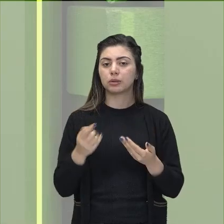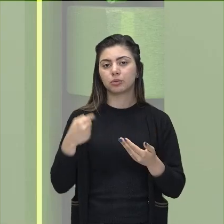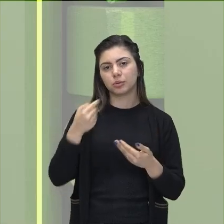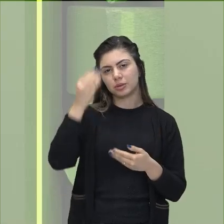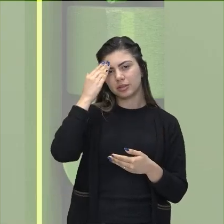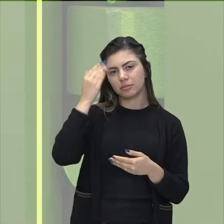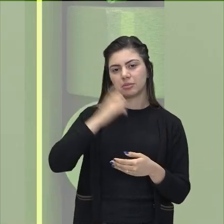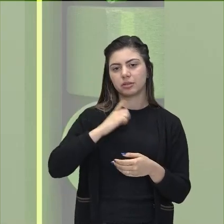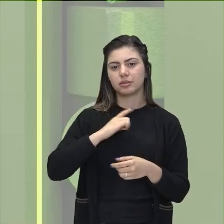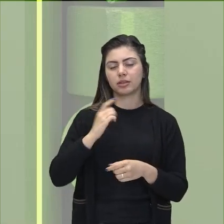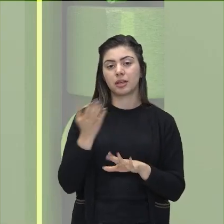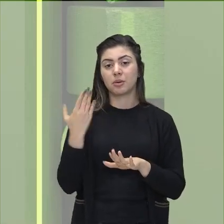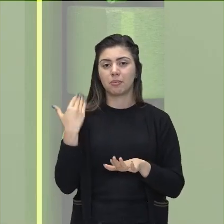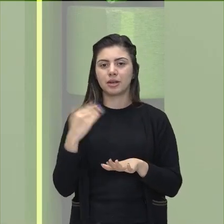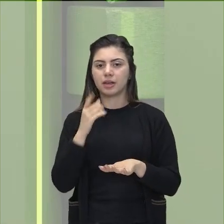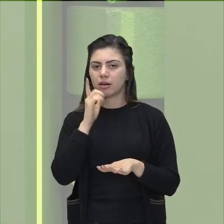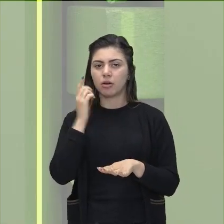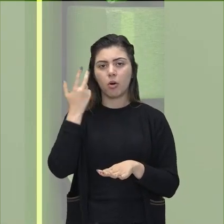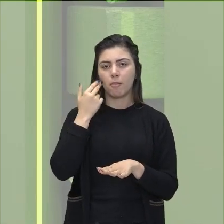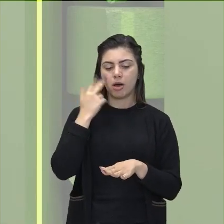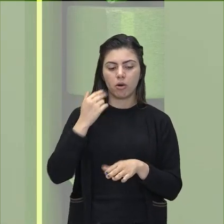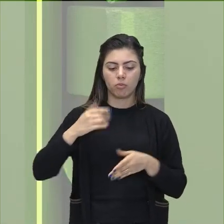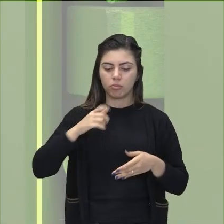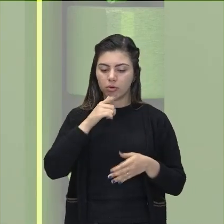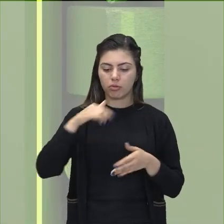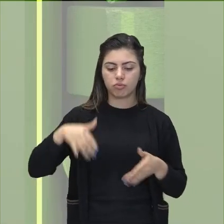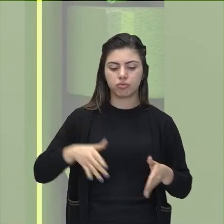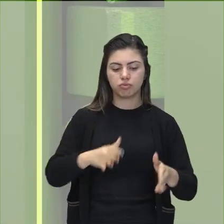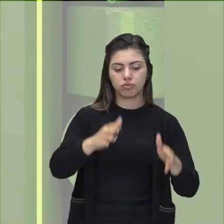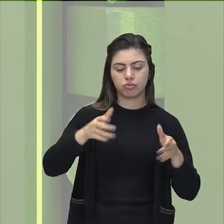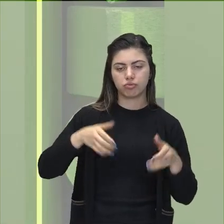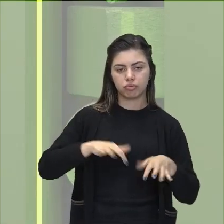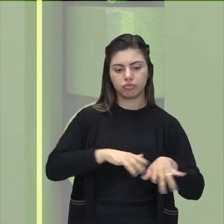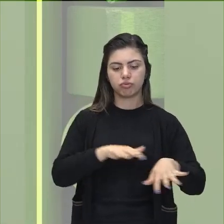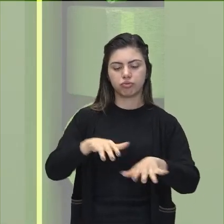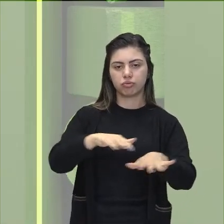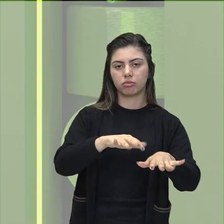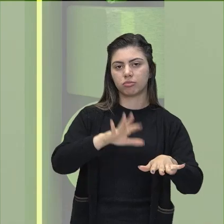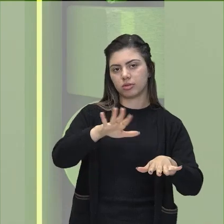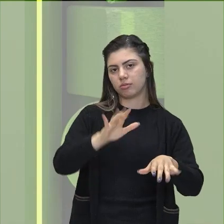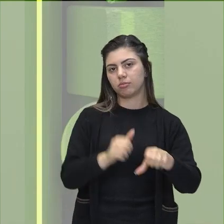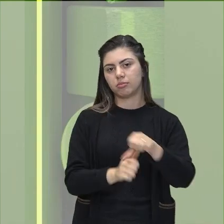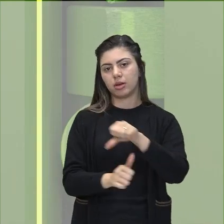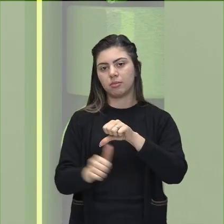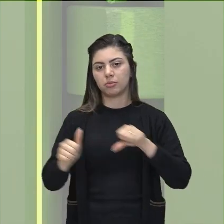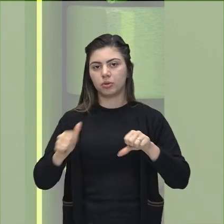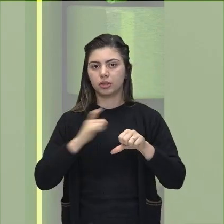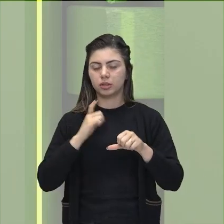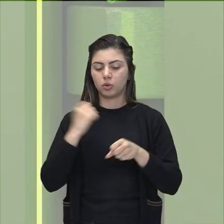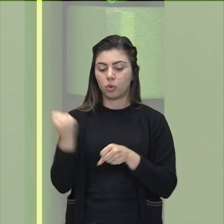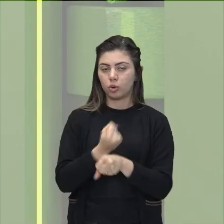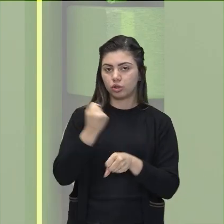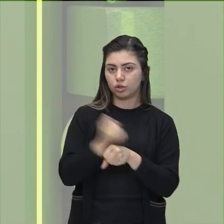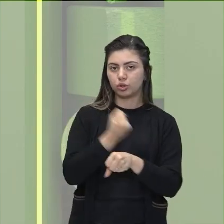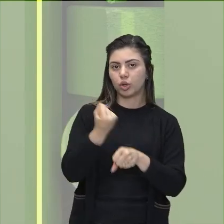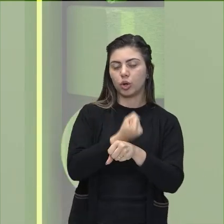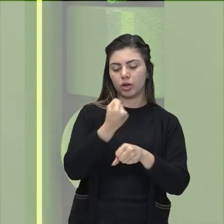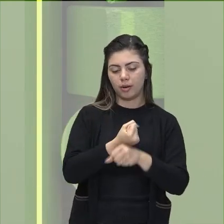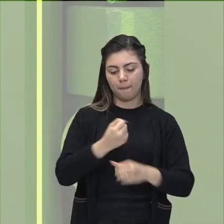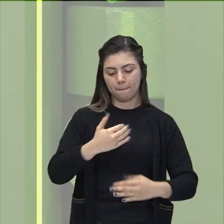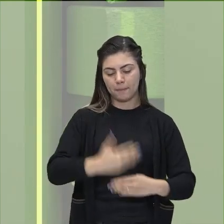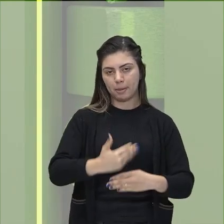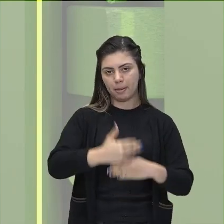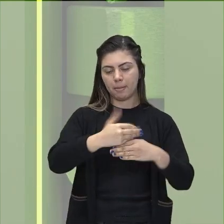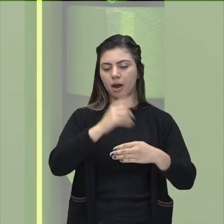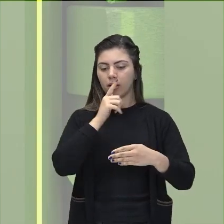de água que existia antes, ele não vai mais existir. Agora ele vai colocar ali uma represa. E essa represa é vai